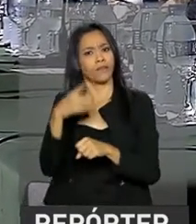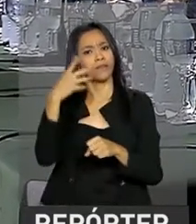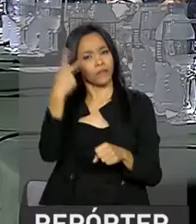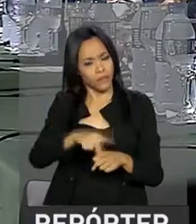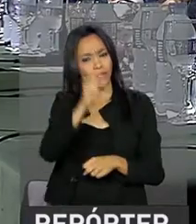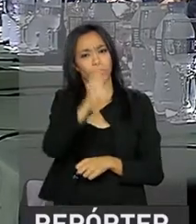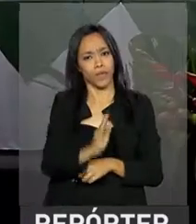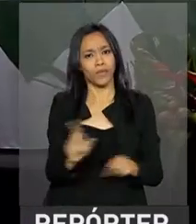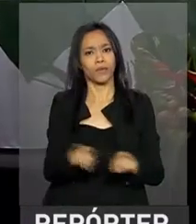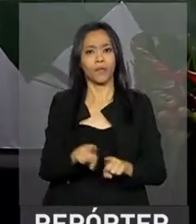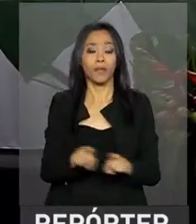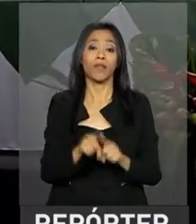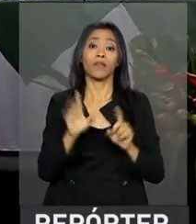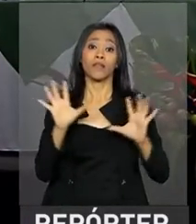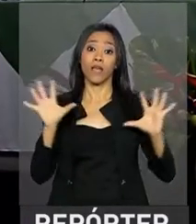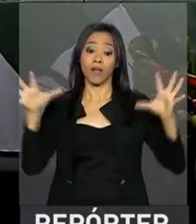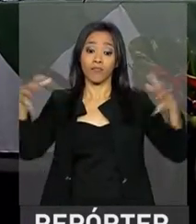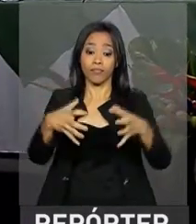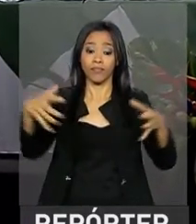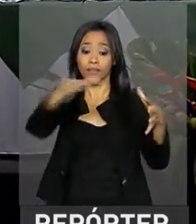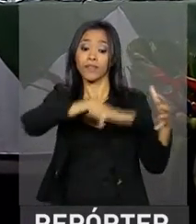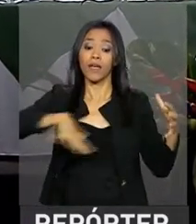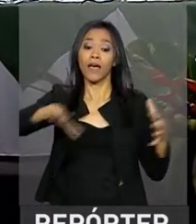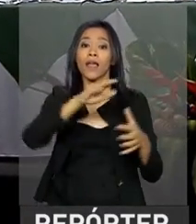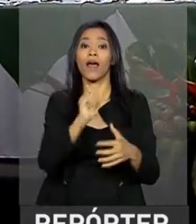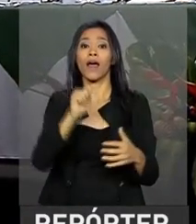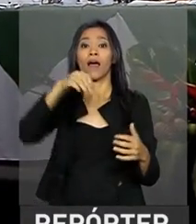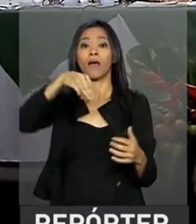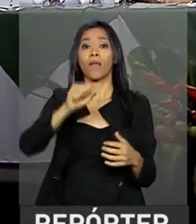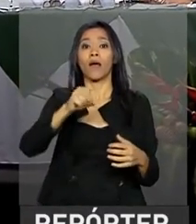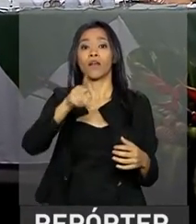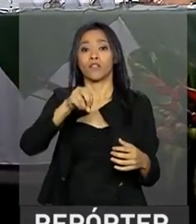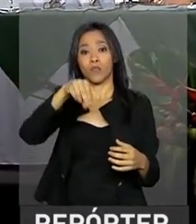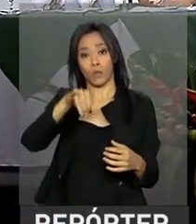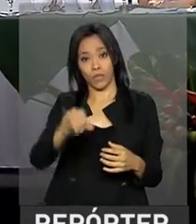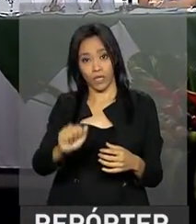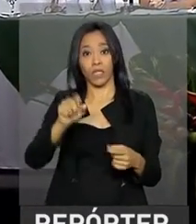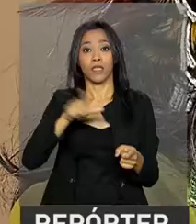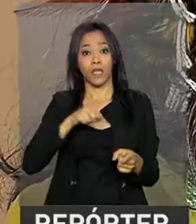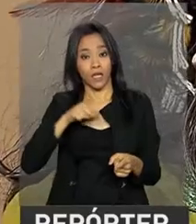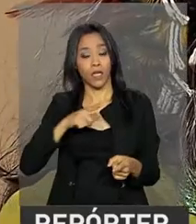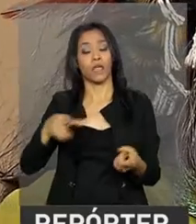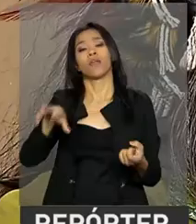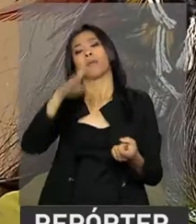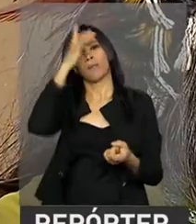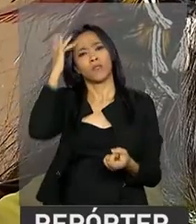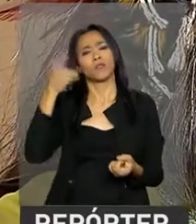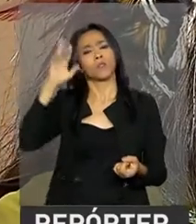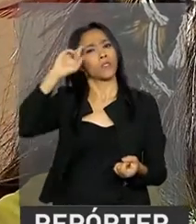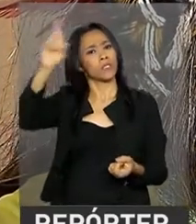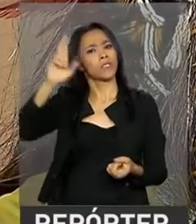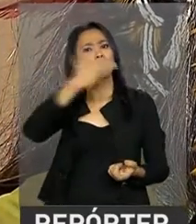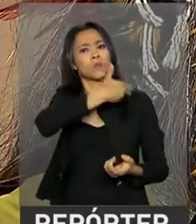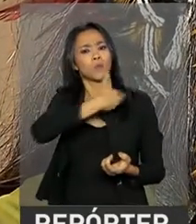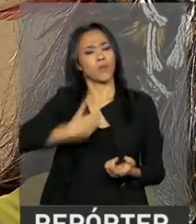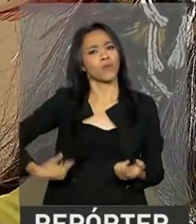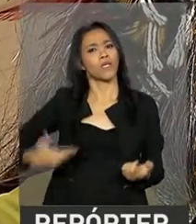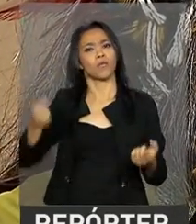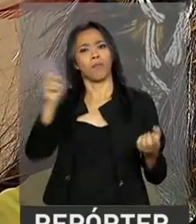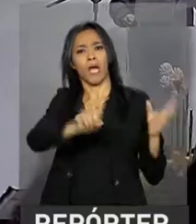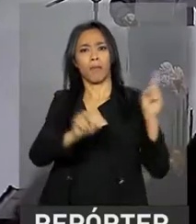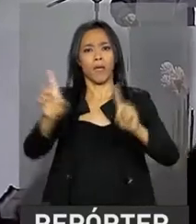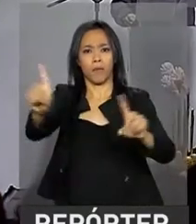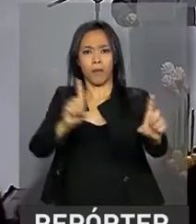estão inseridos na região amazônica. Além de gestores públicos, participam integrantes de povos e comunidades